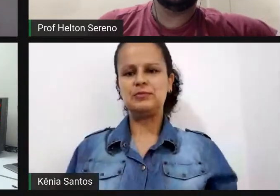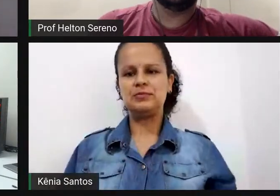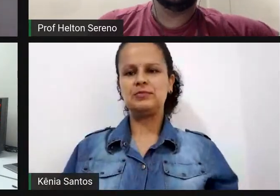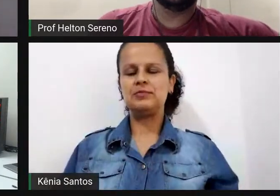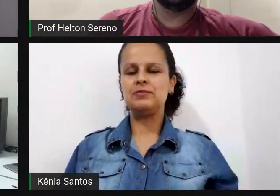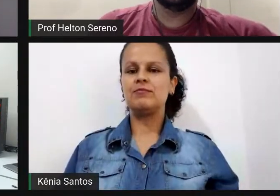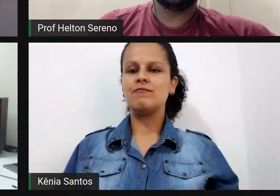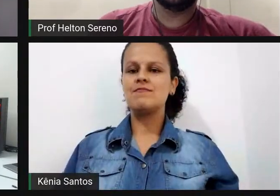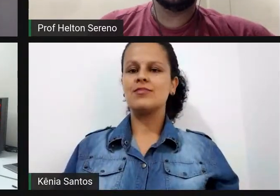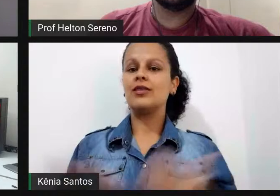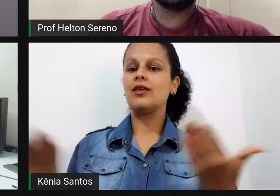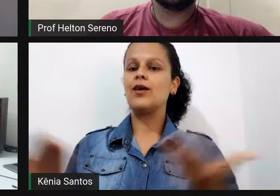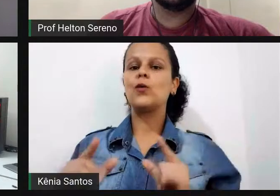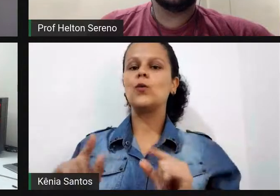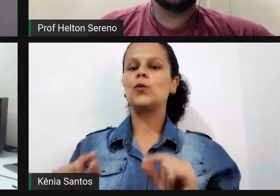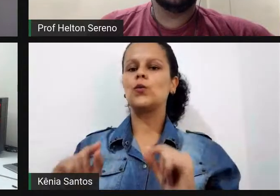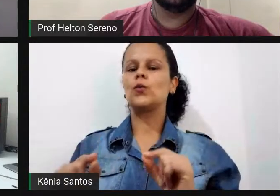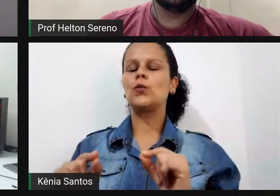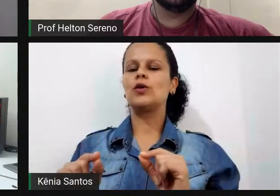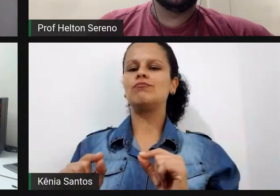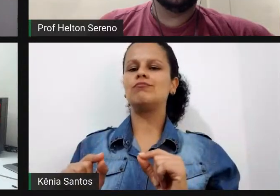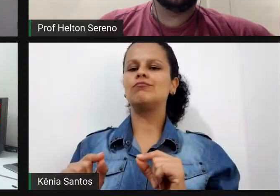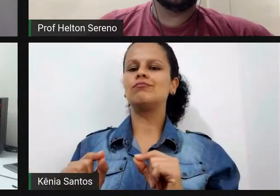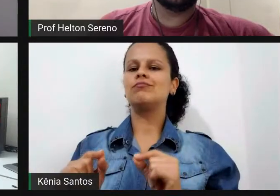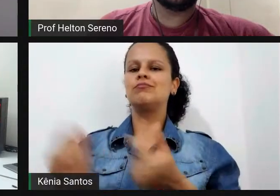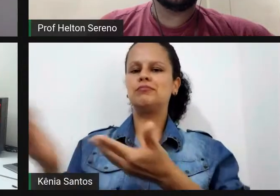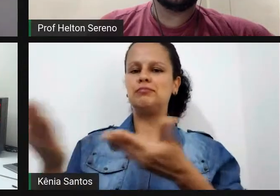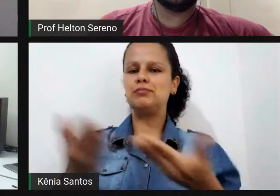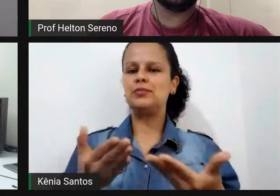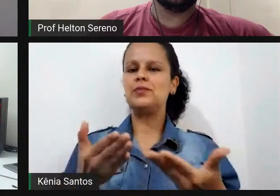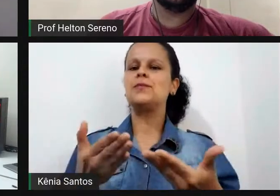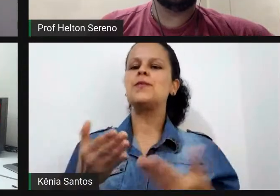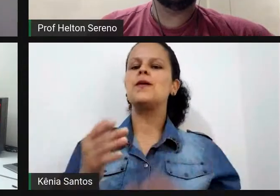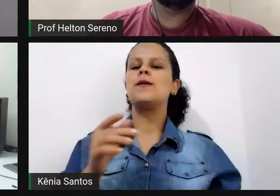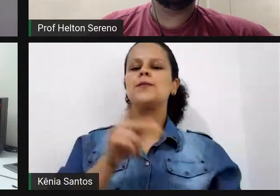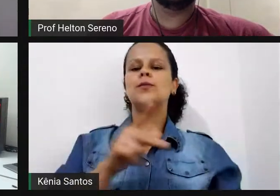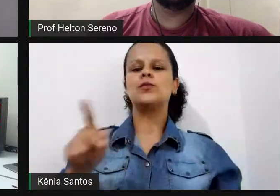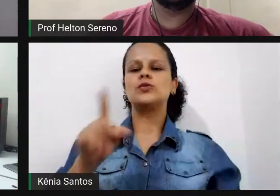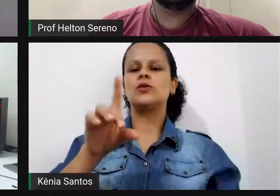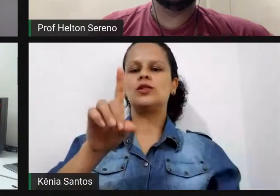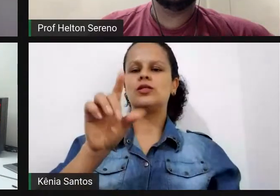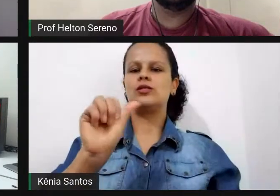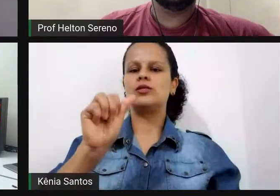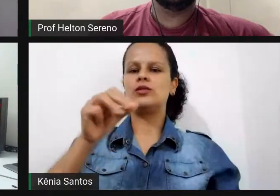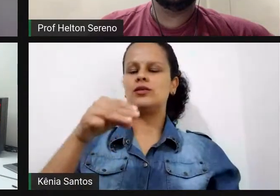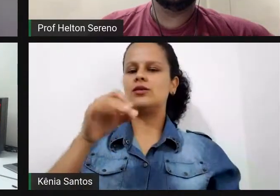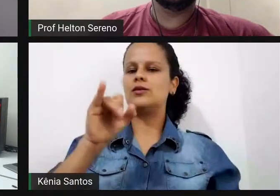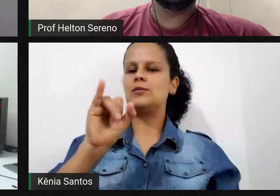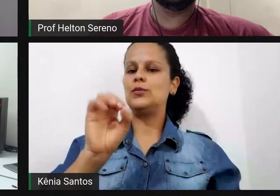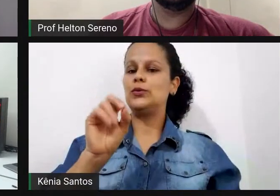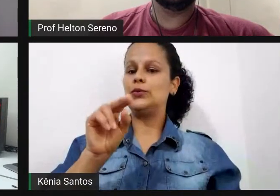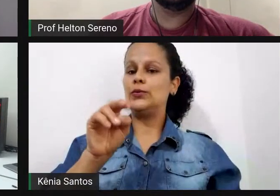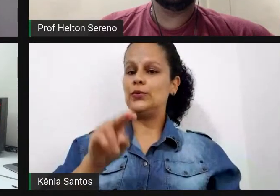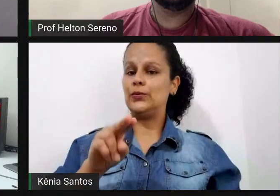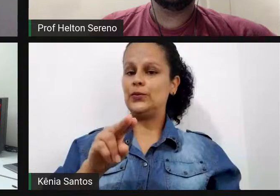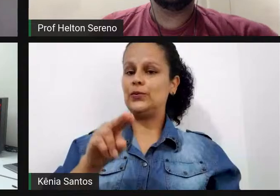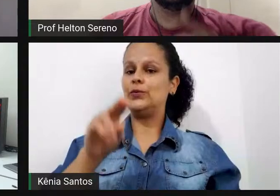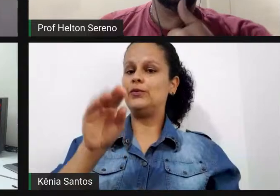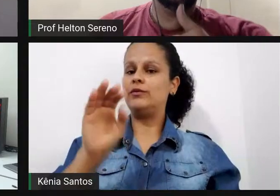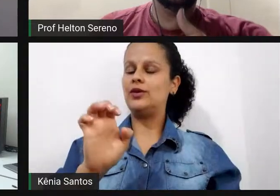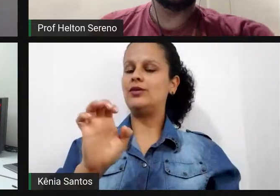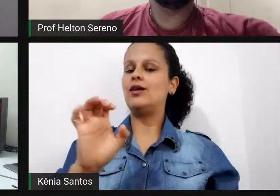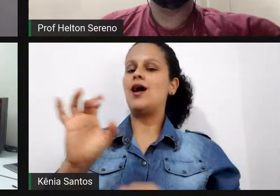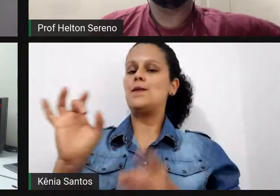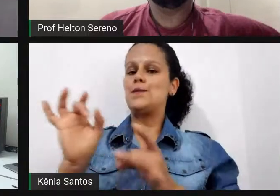Eu vou passar agora a palavra aqui pro professor Damione, depois a gente passa a palavra pro professor Elton